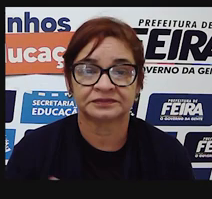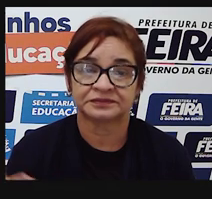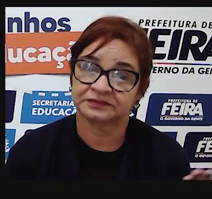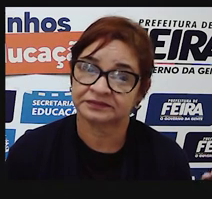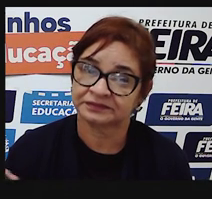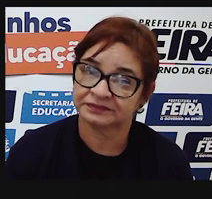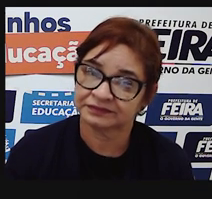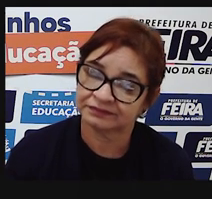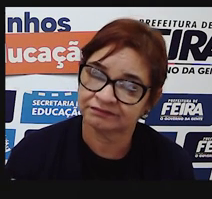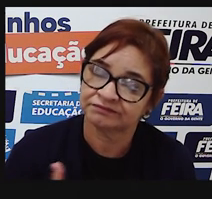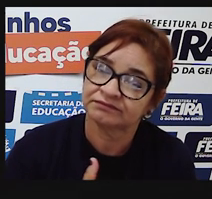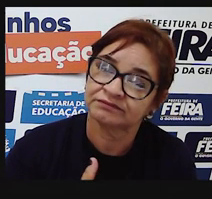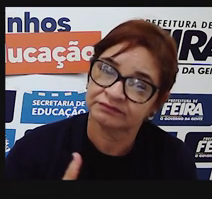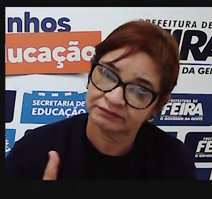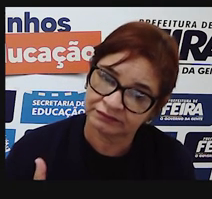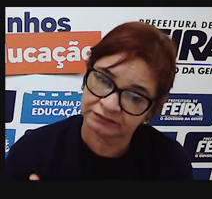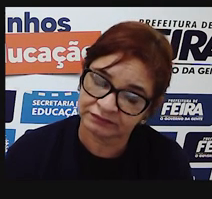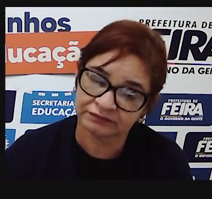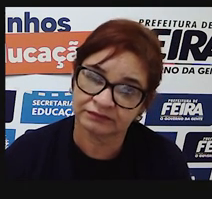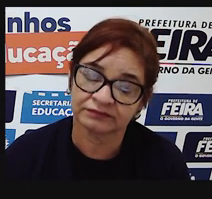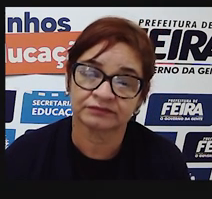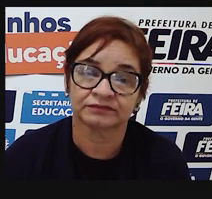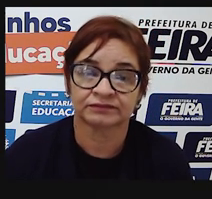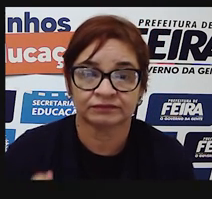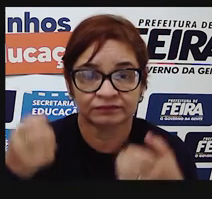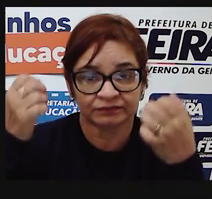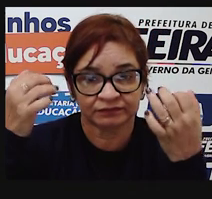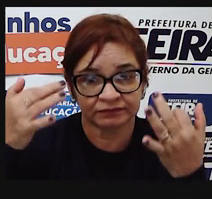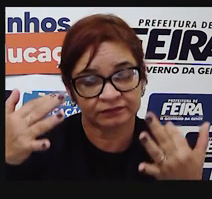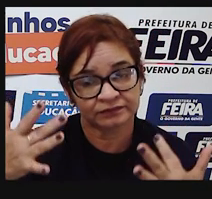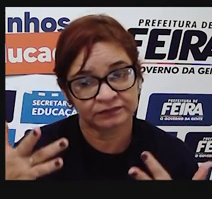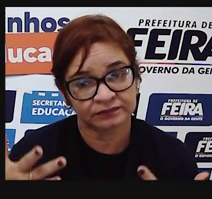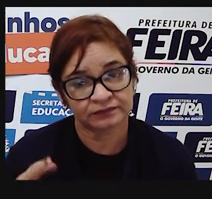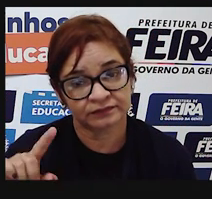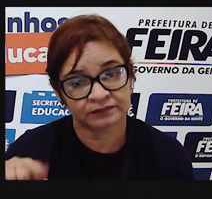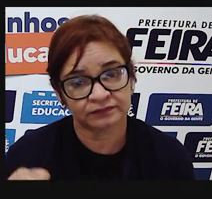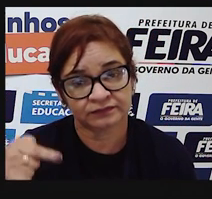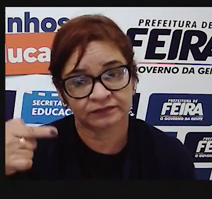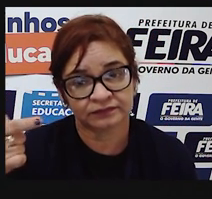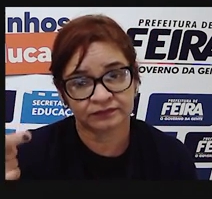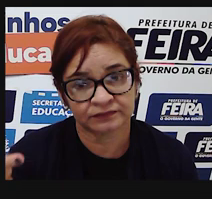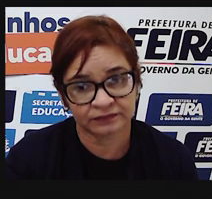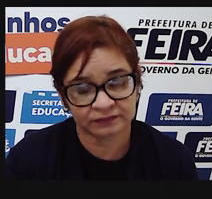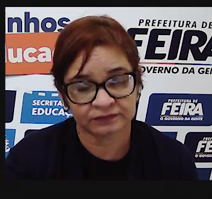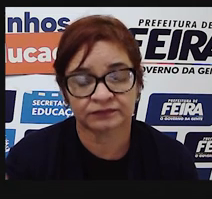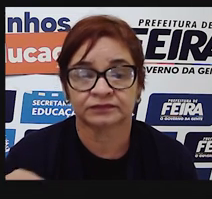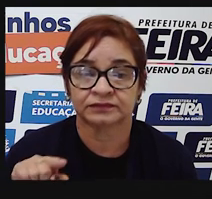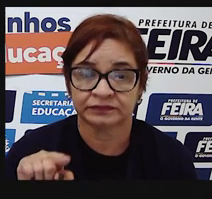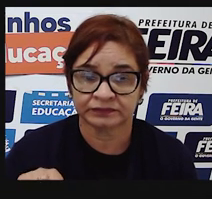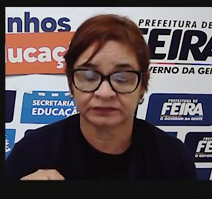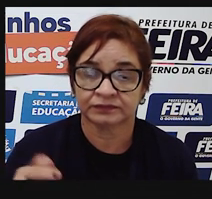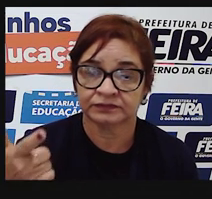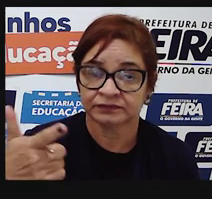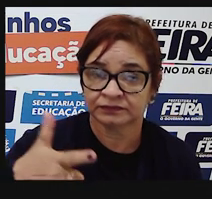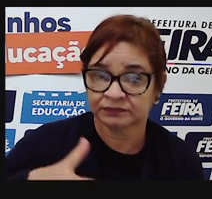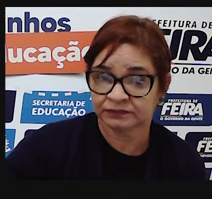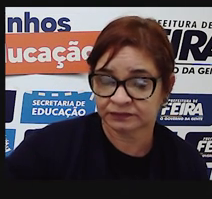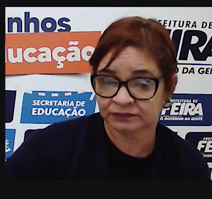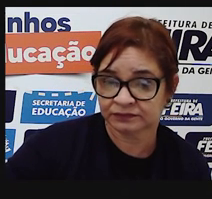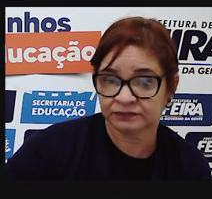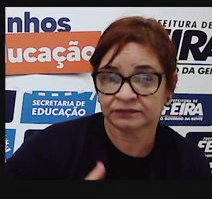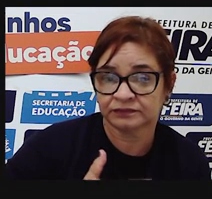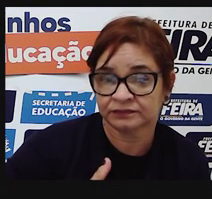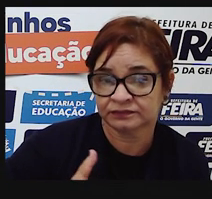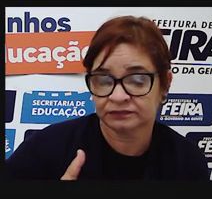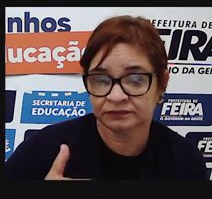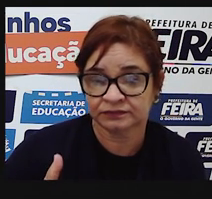continuidade. Nós vamos falar em uma outra aula sobre pontuação, mas é bom que para dar sequência